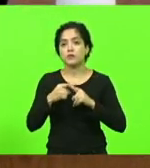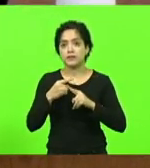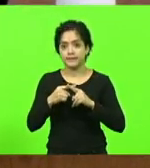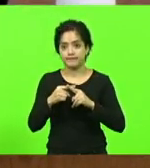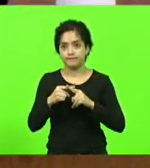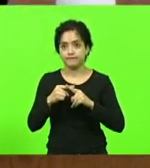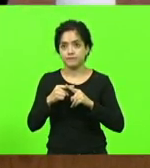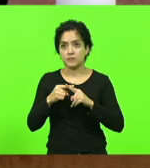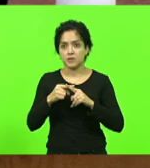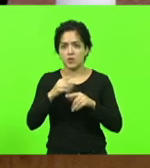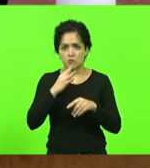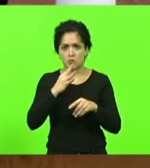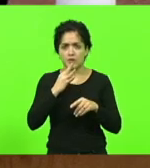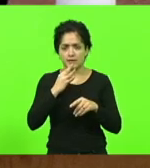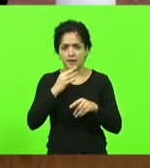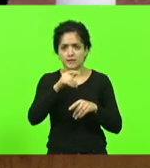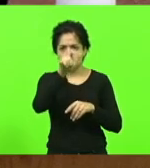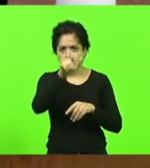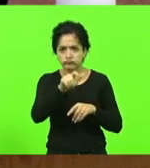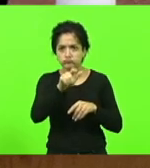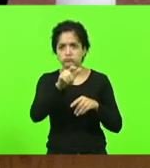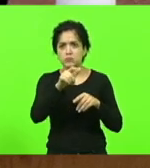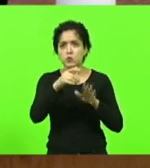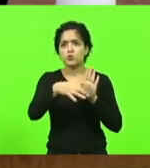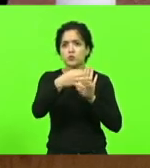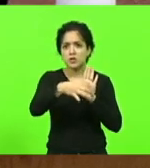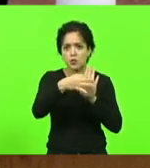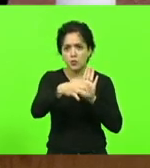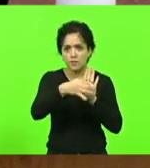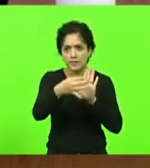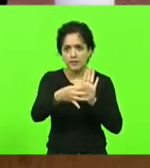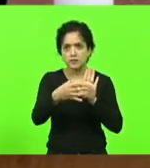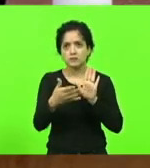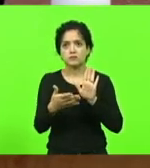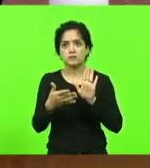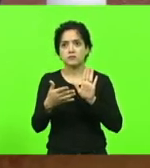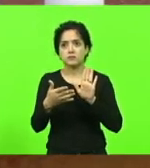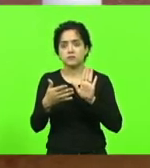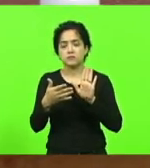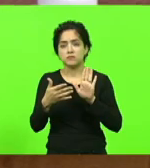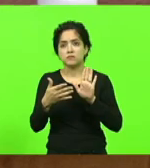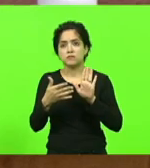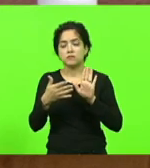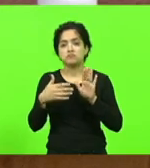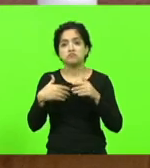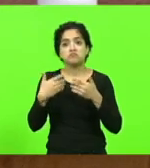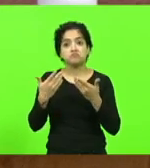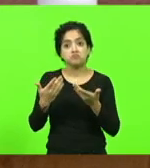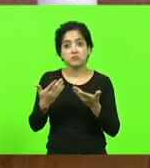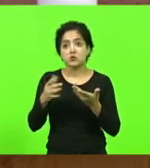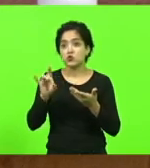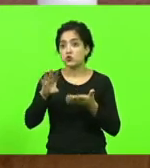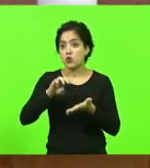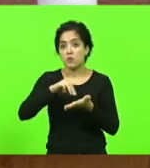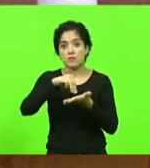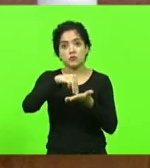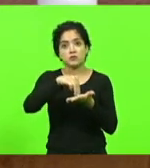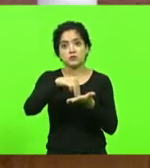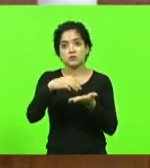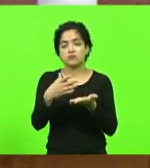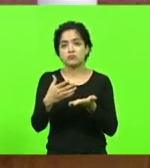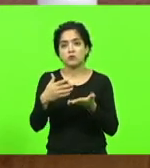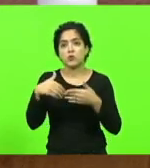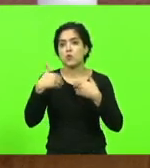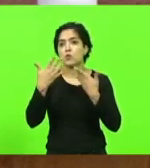Alguém conhece os argumentos que foram decretados pelo ministro da prisão? Apenas nós temos uma moção. Qual é o